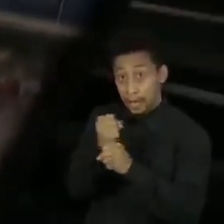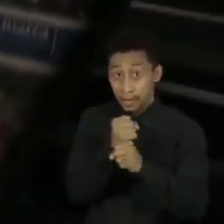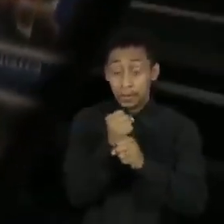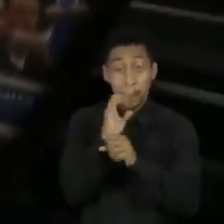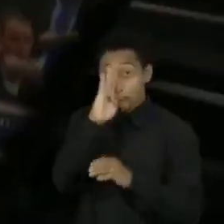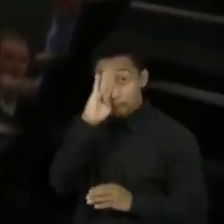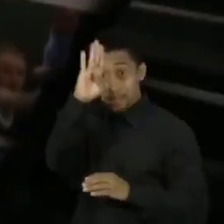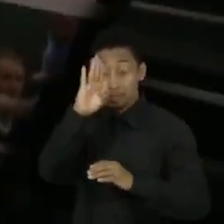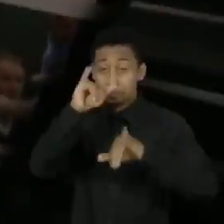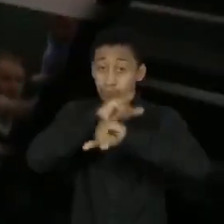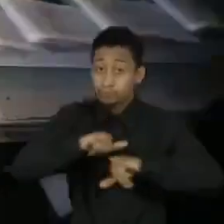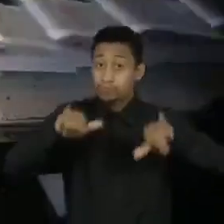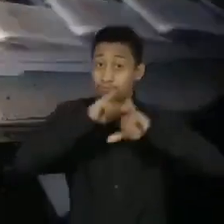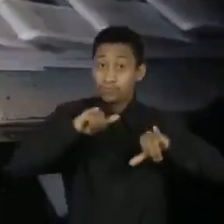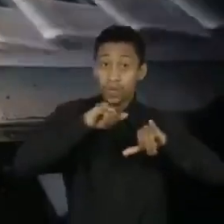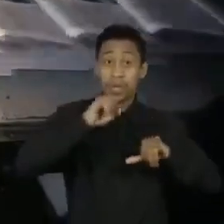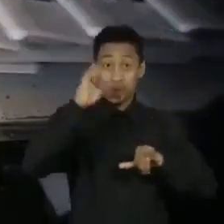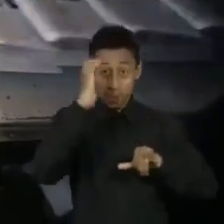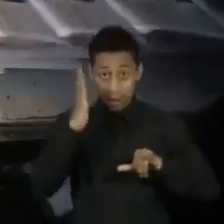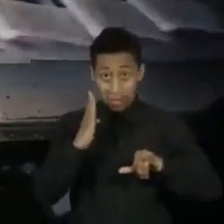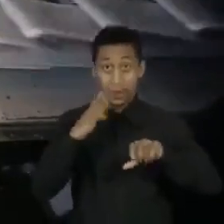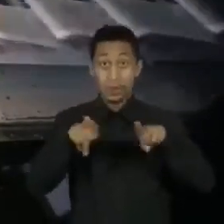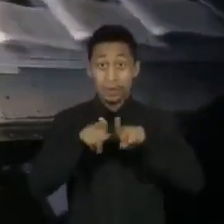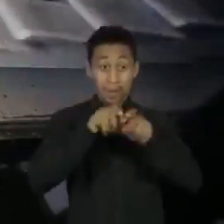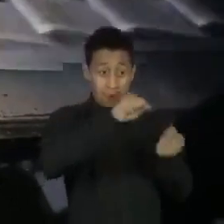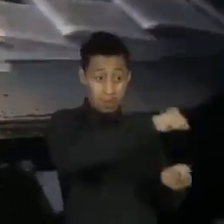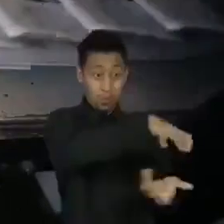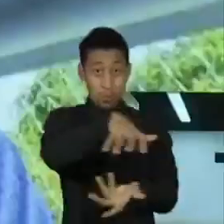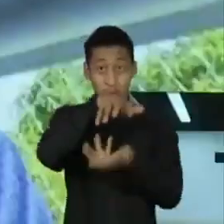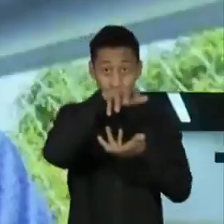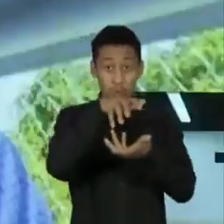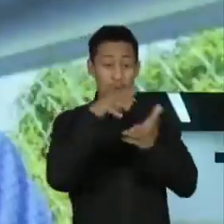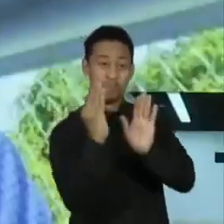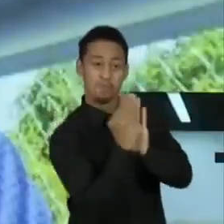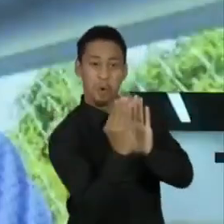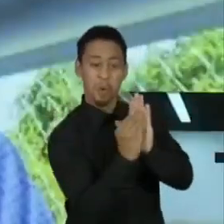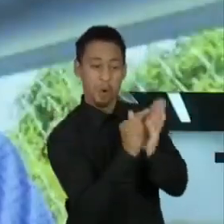acontecimentos do país e do mundo foram relatados nestas páginas.